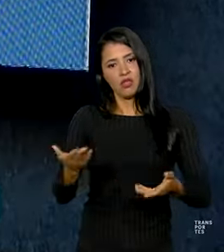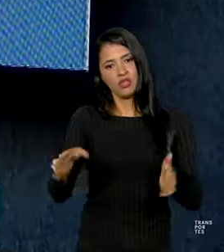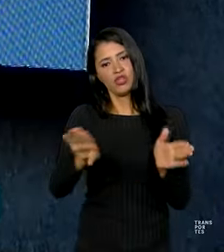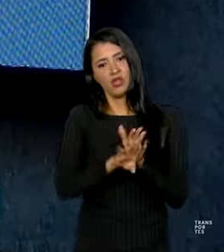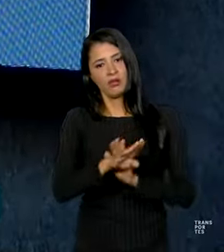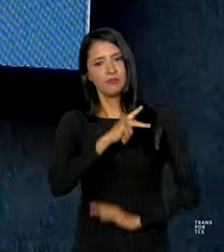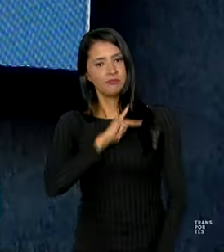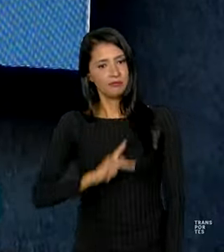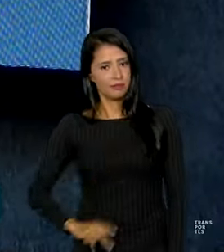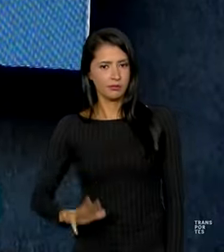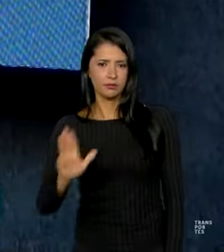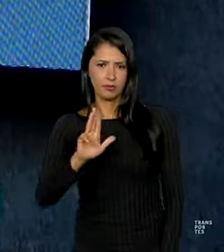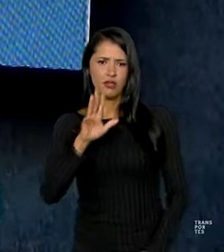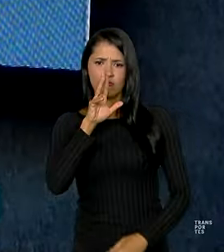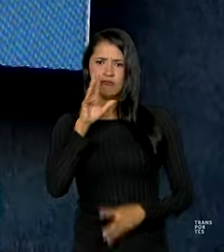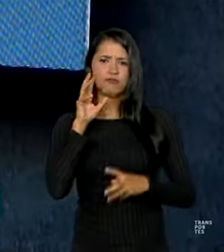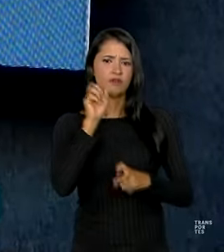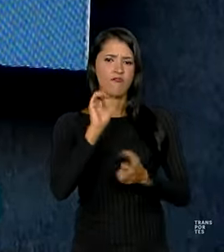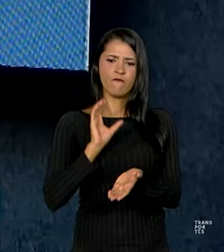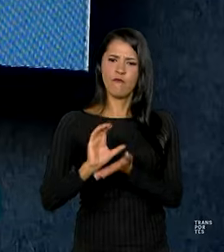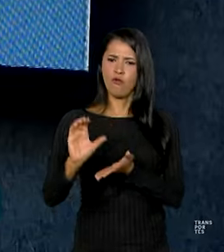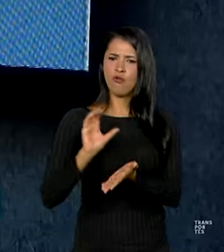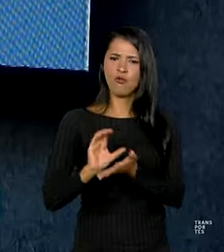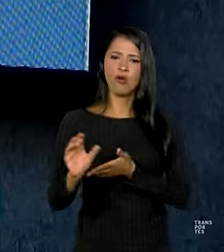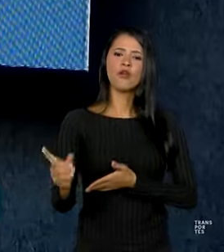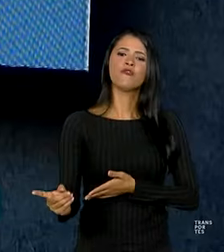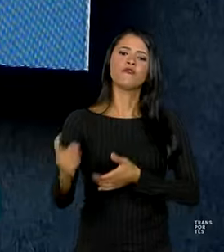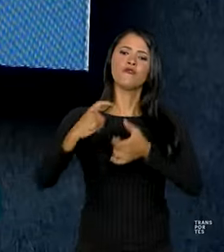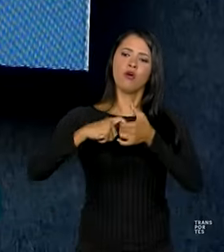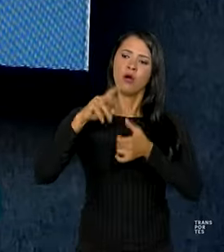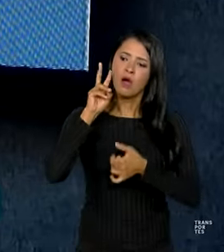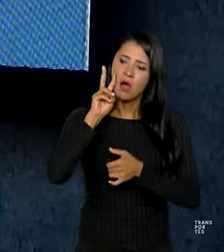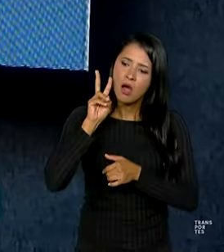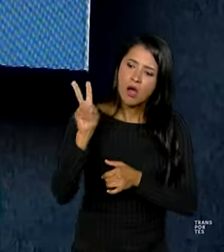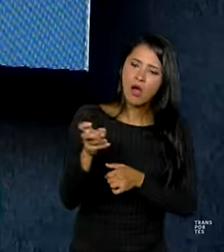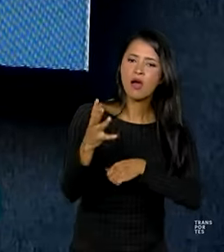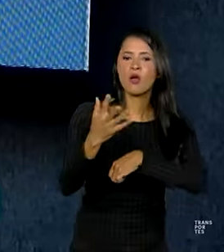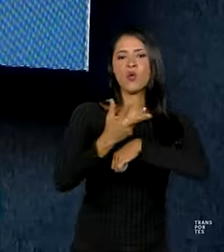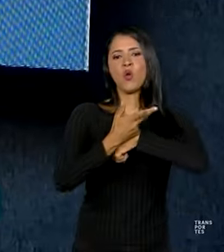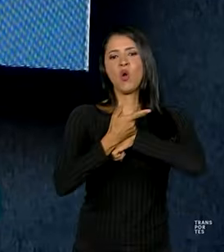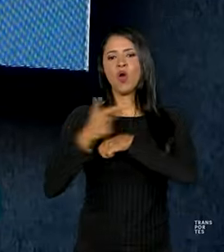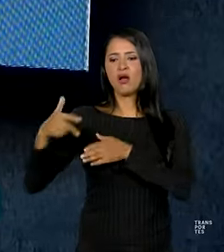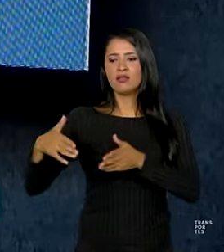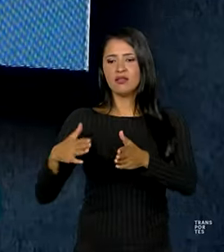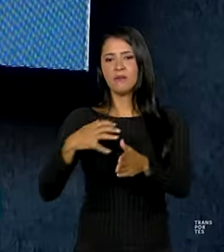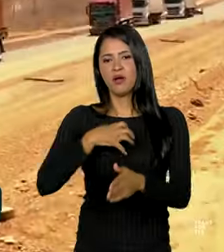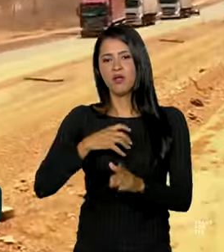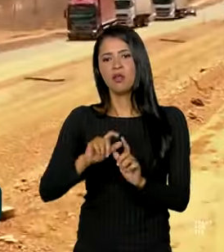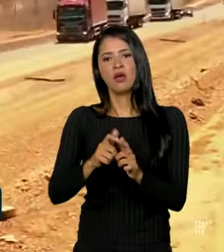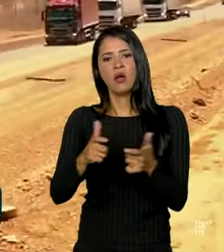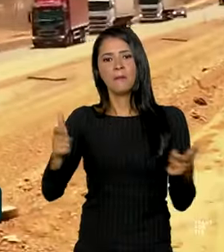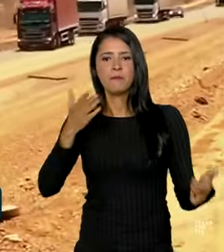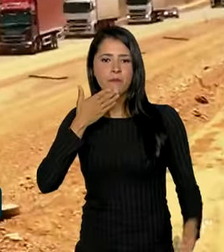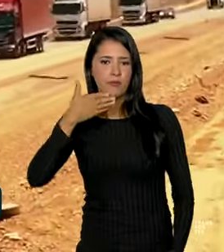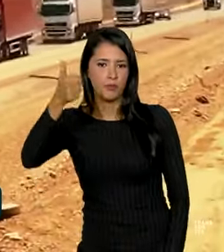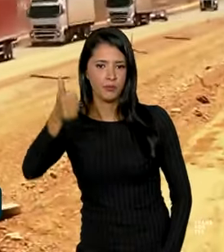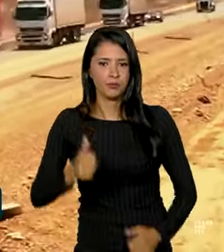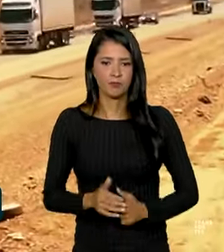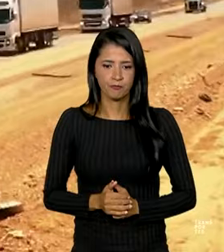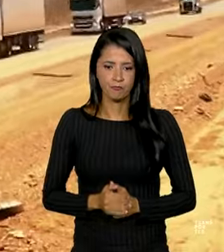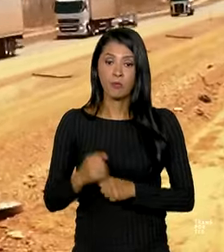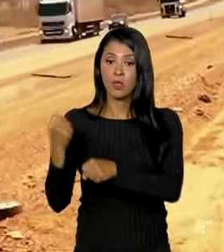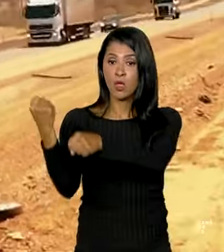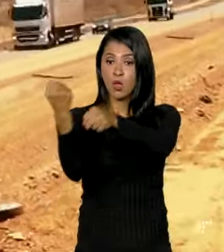presidente Lula, que fortaleceu os investimentos e nós voltamos a ver a qualidade da malha rodoviária baiana crescer. A obra, que